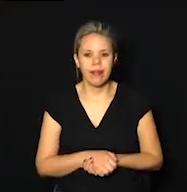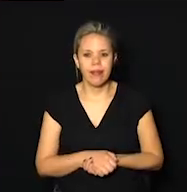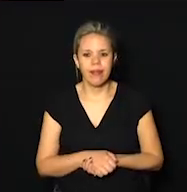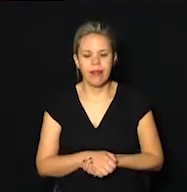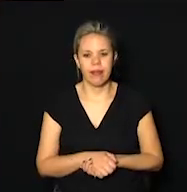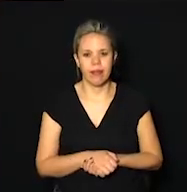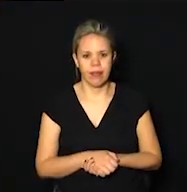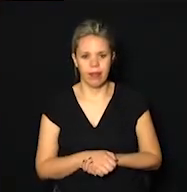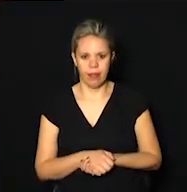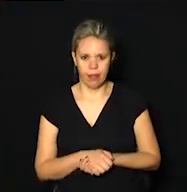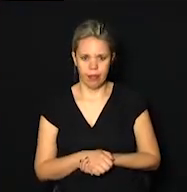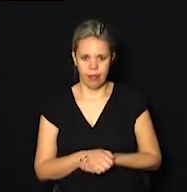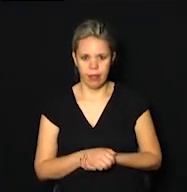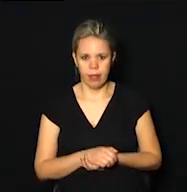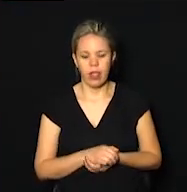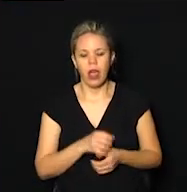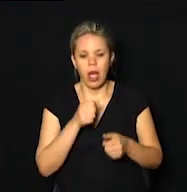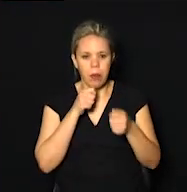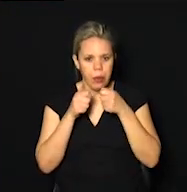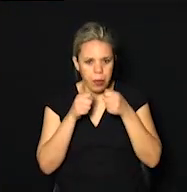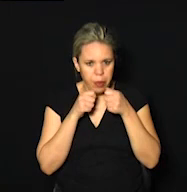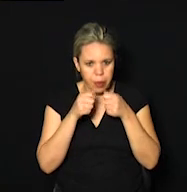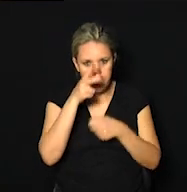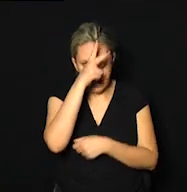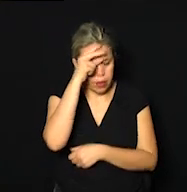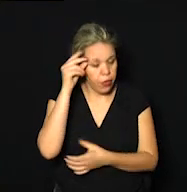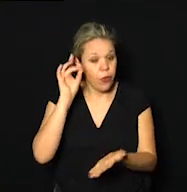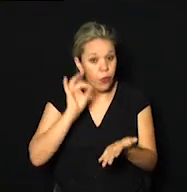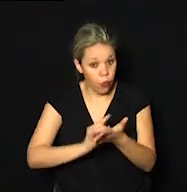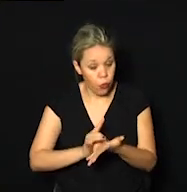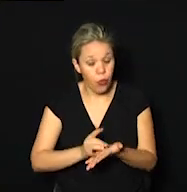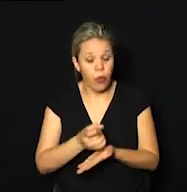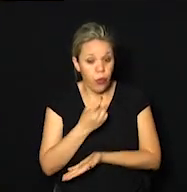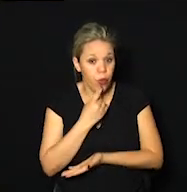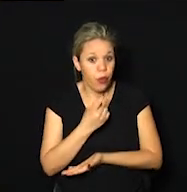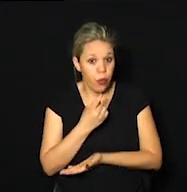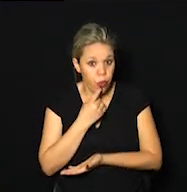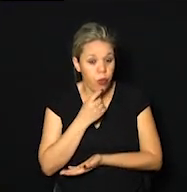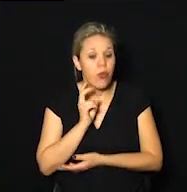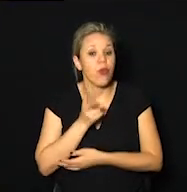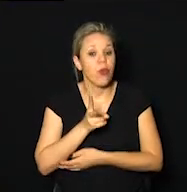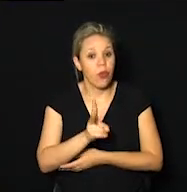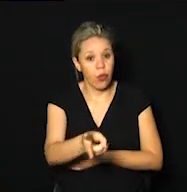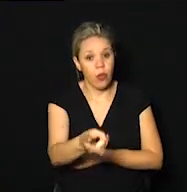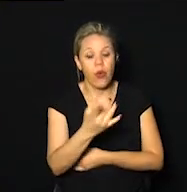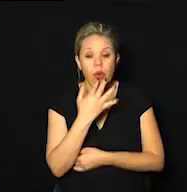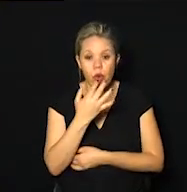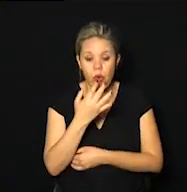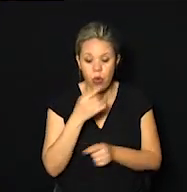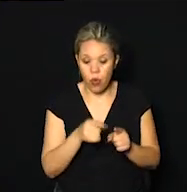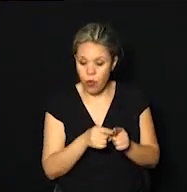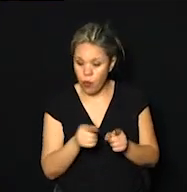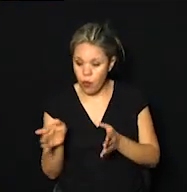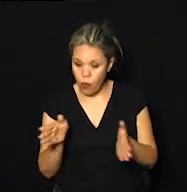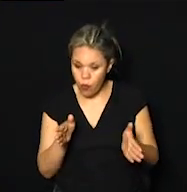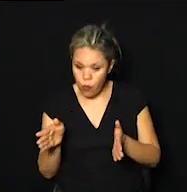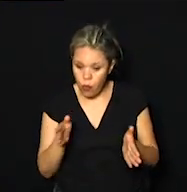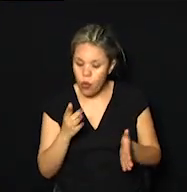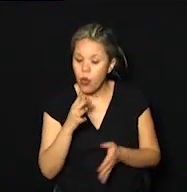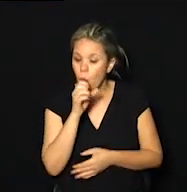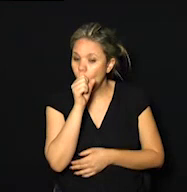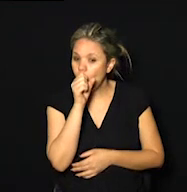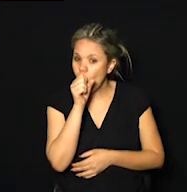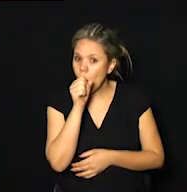E durante a coletiva, o prefeito confirmou que Campinas continua na fase laranja do plano de